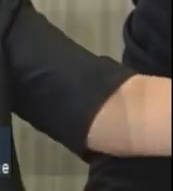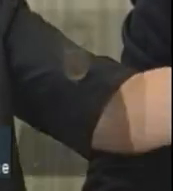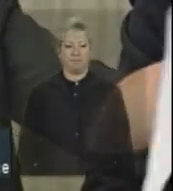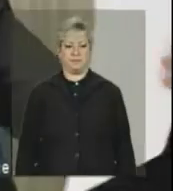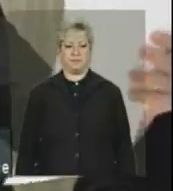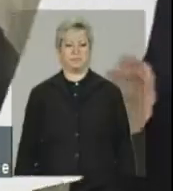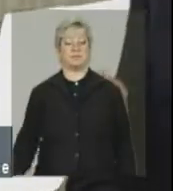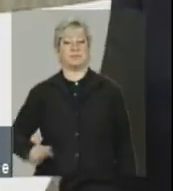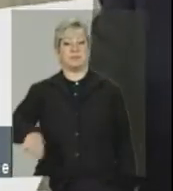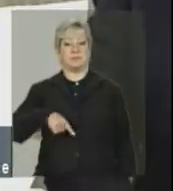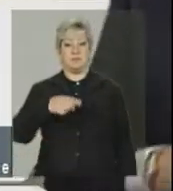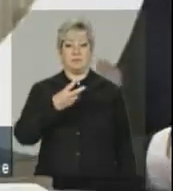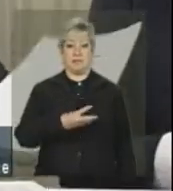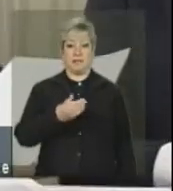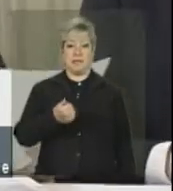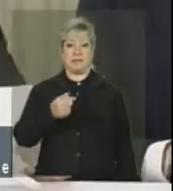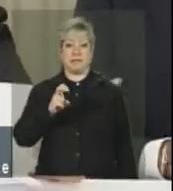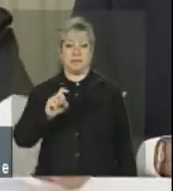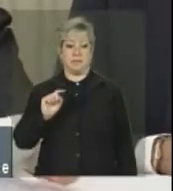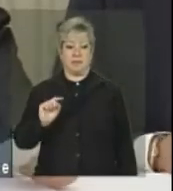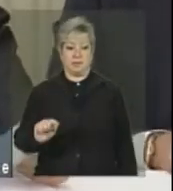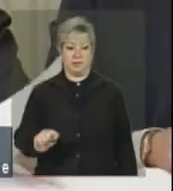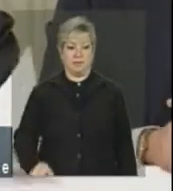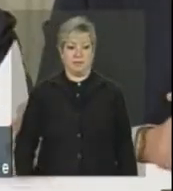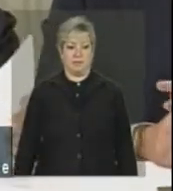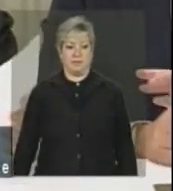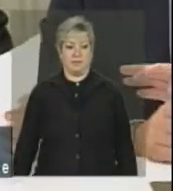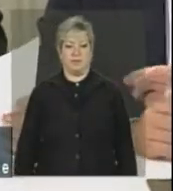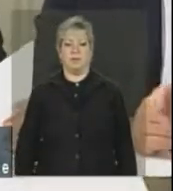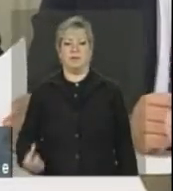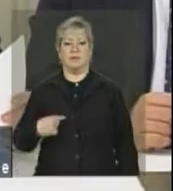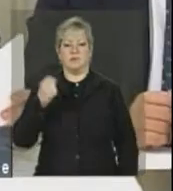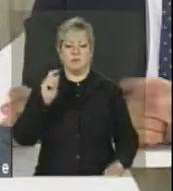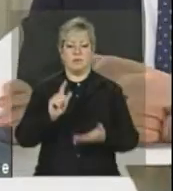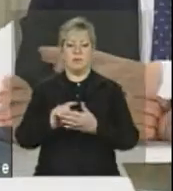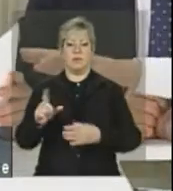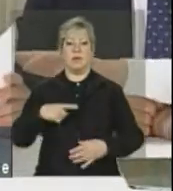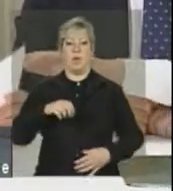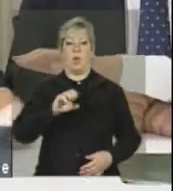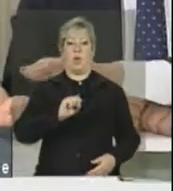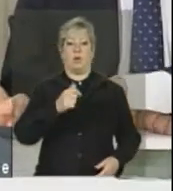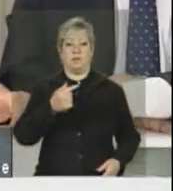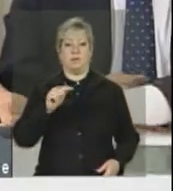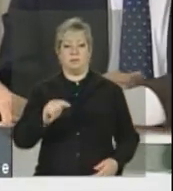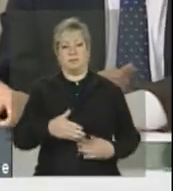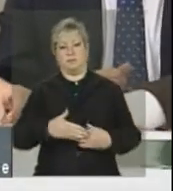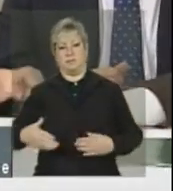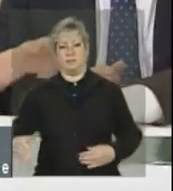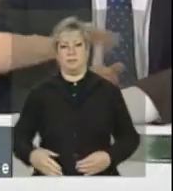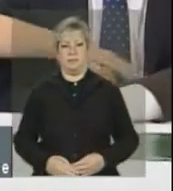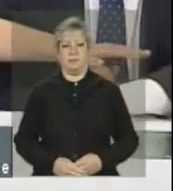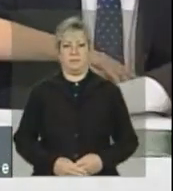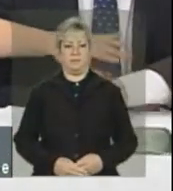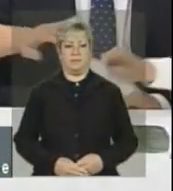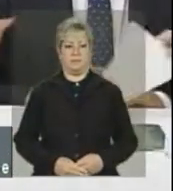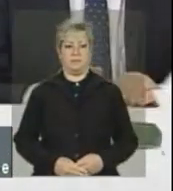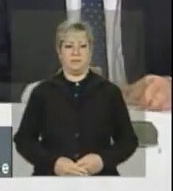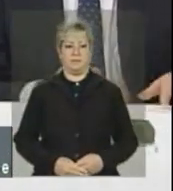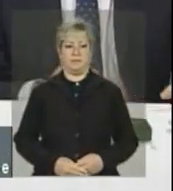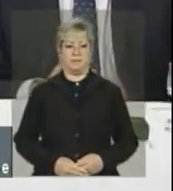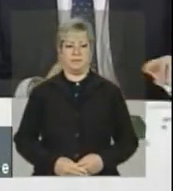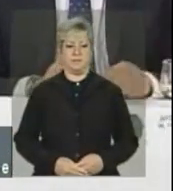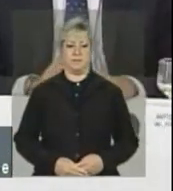Onde são as 315 mil? A pessoa está sem o... Cadê aquela minha folhinha? Das 87 mil, parará. Ah, vai lá.